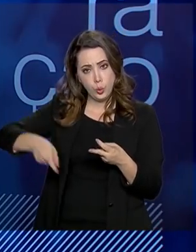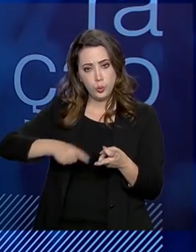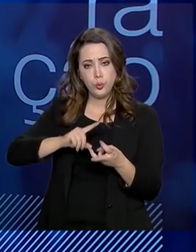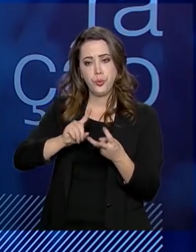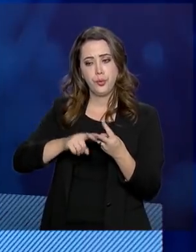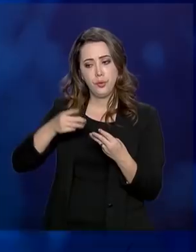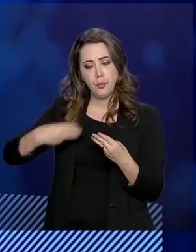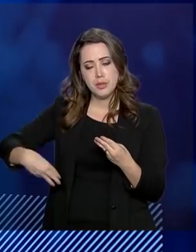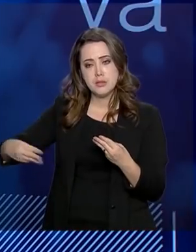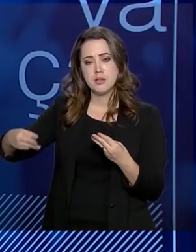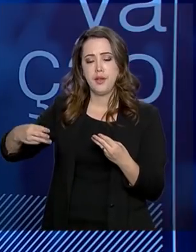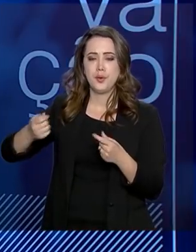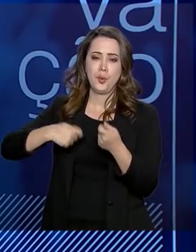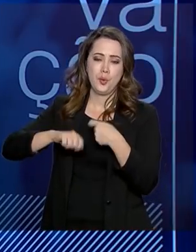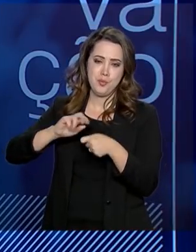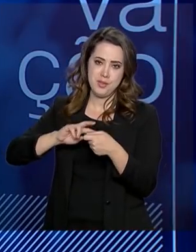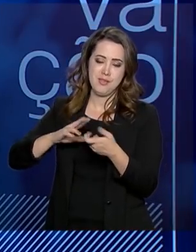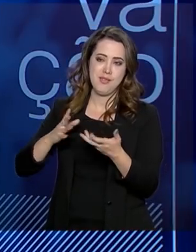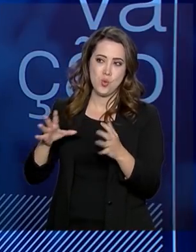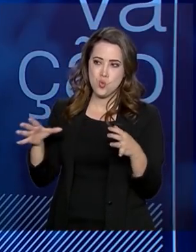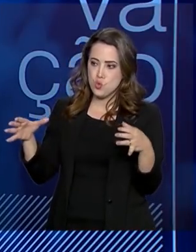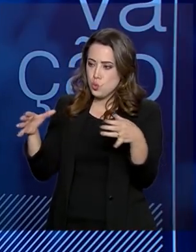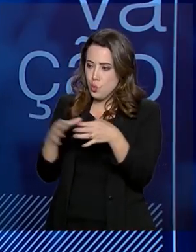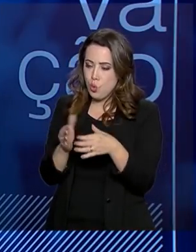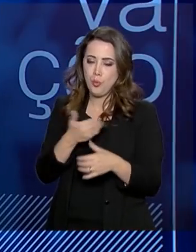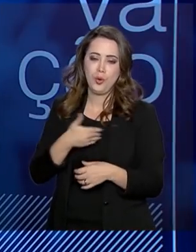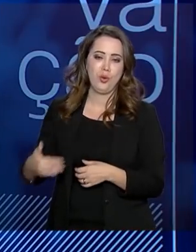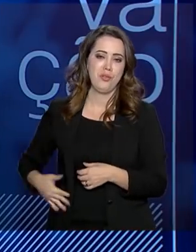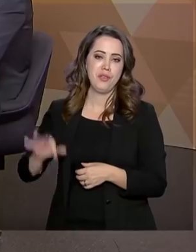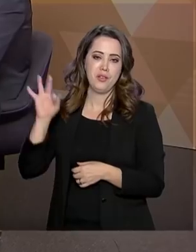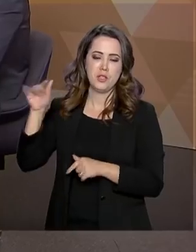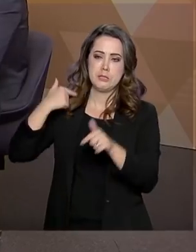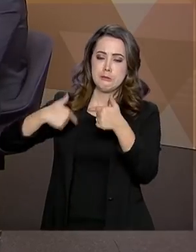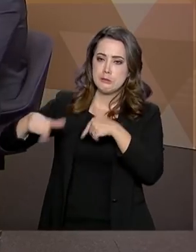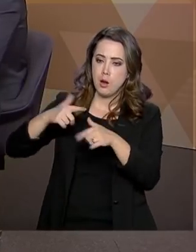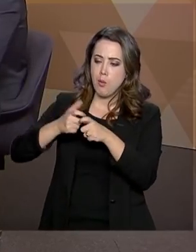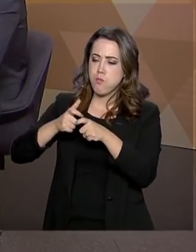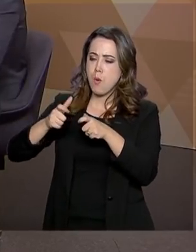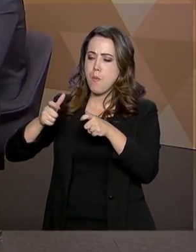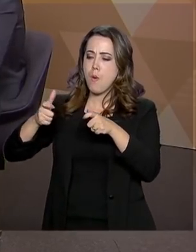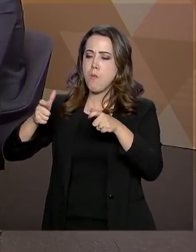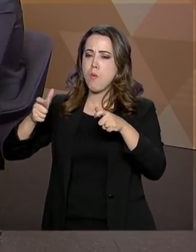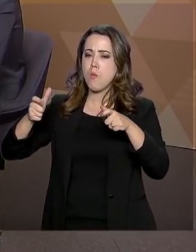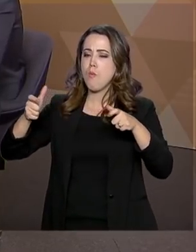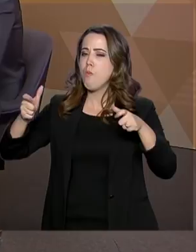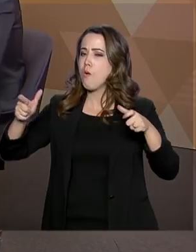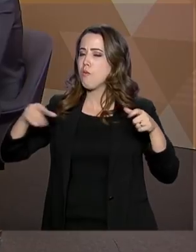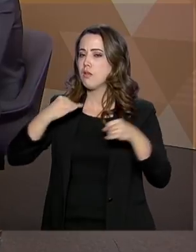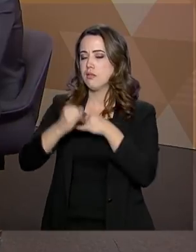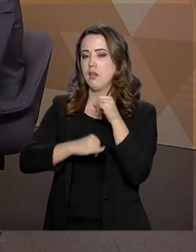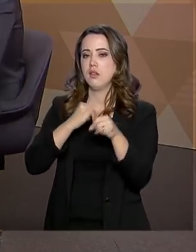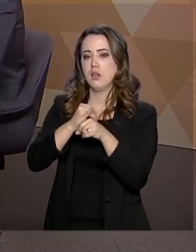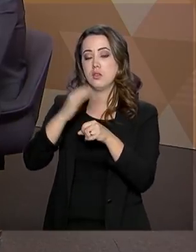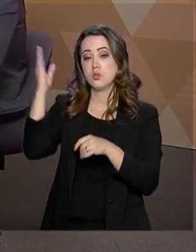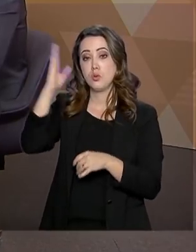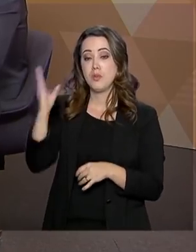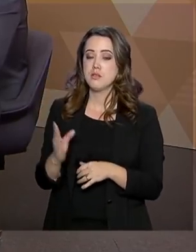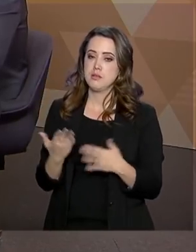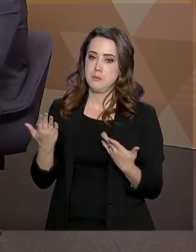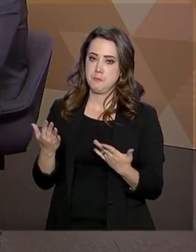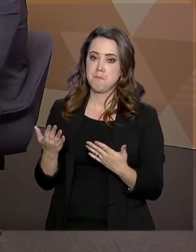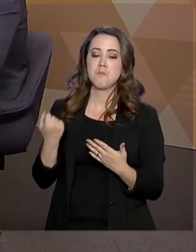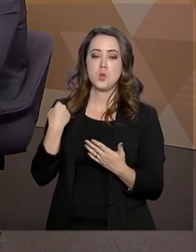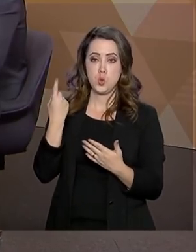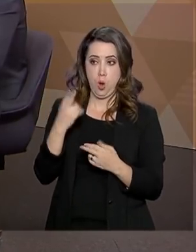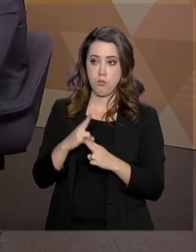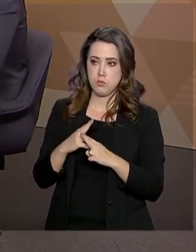Economia, ou seja, o governo federal como um todo, trabalha num plano de expansão do acesso à internet no país. Então, lançamos